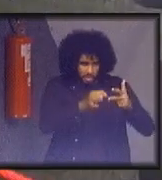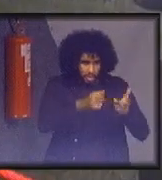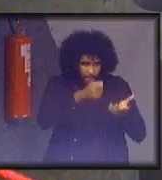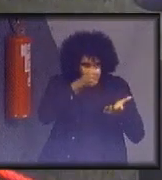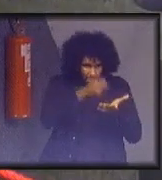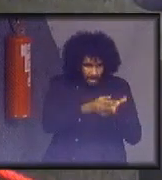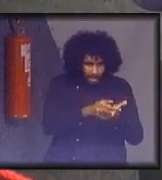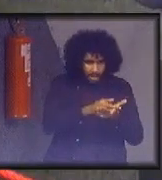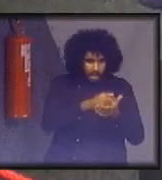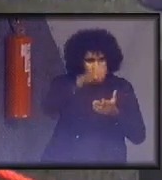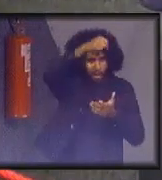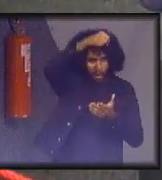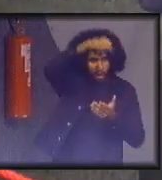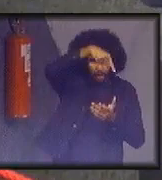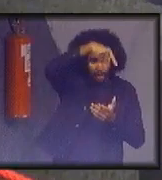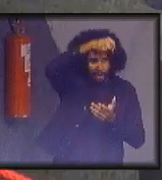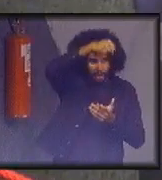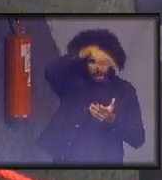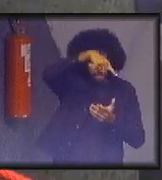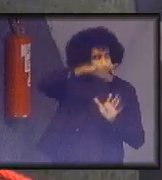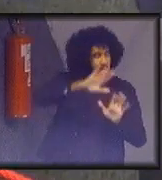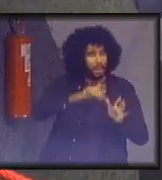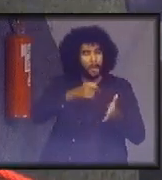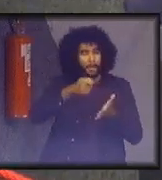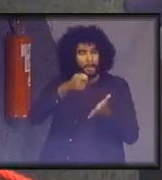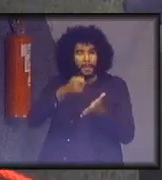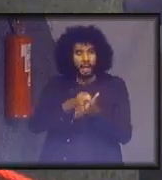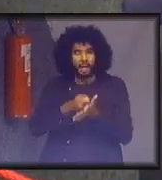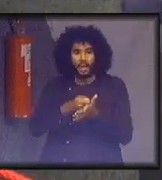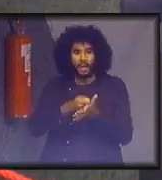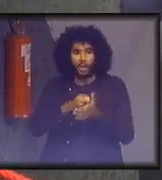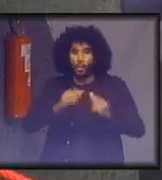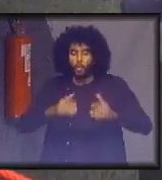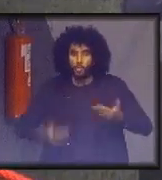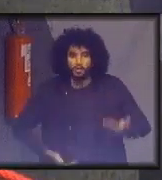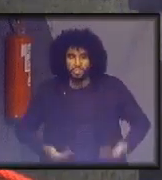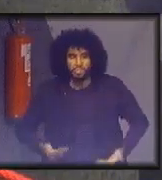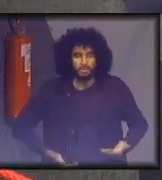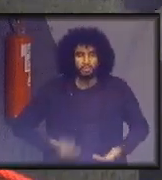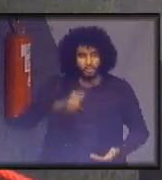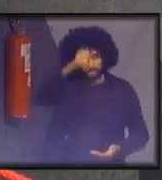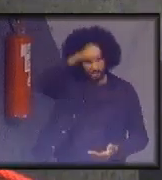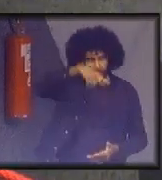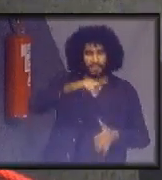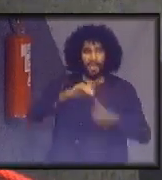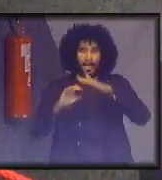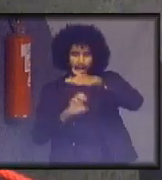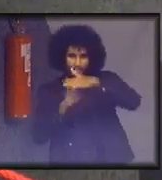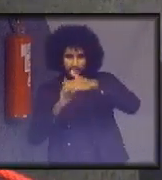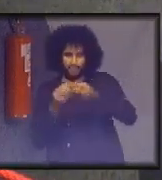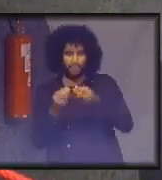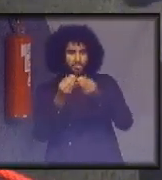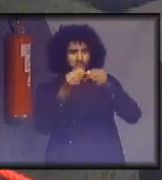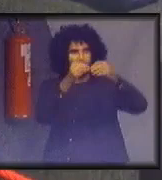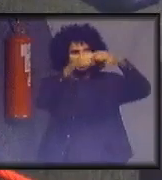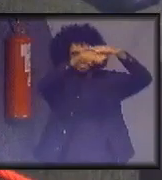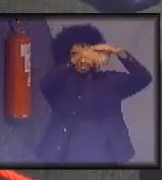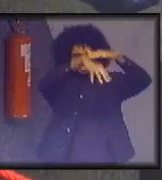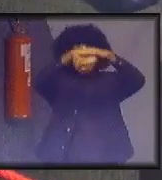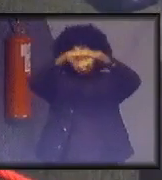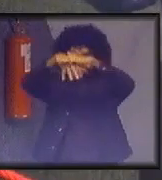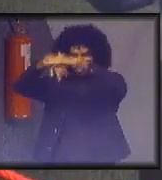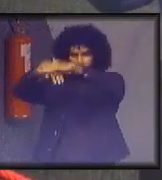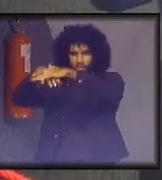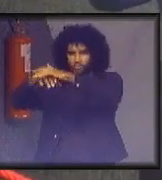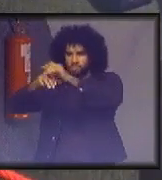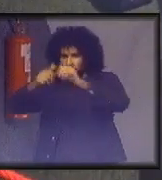lâmpadas, ele compra o serviço de iluminação. A empresa vem, instala as lâmpadas, revisa todo o